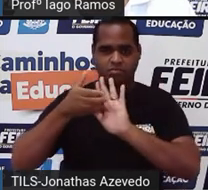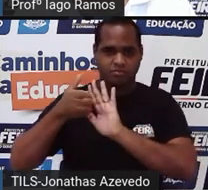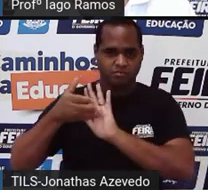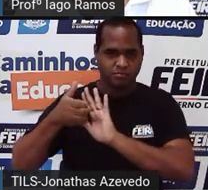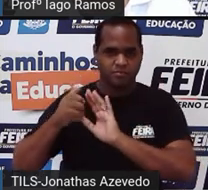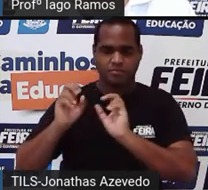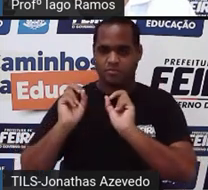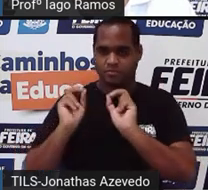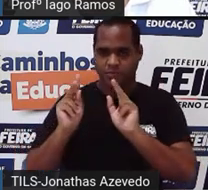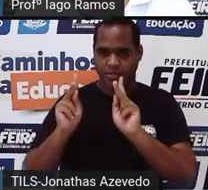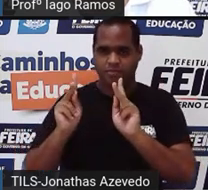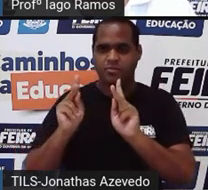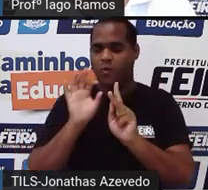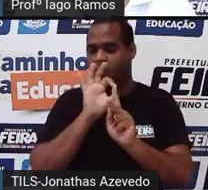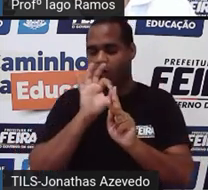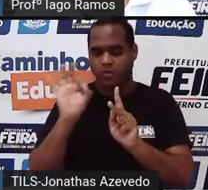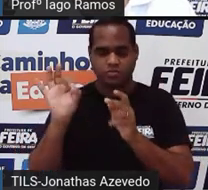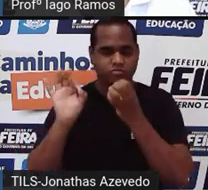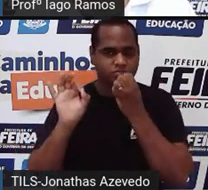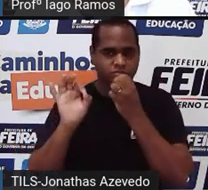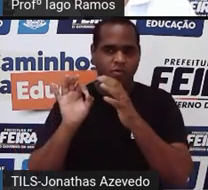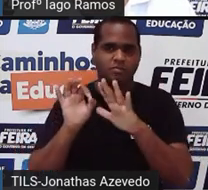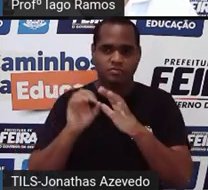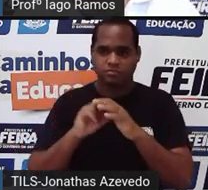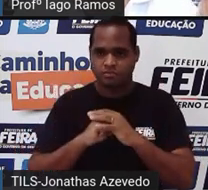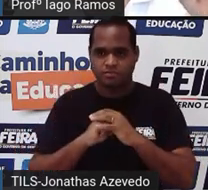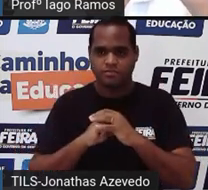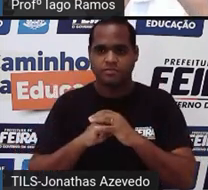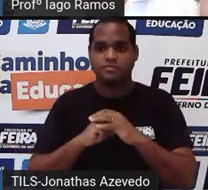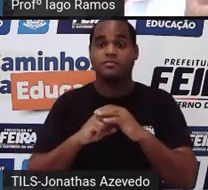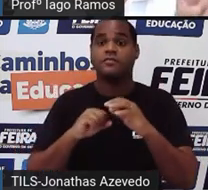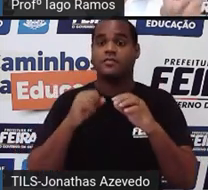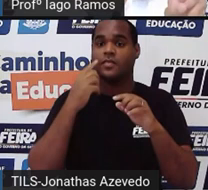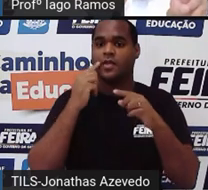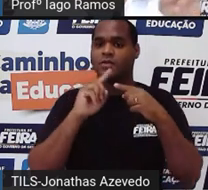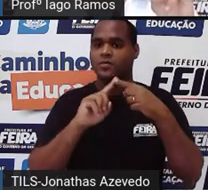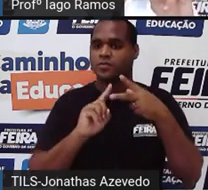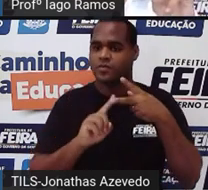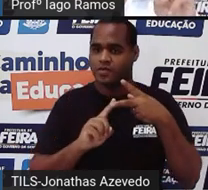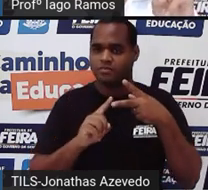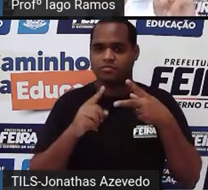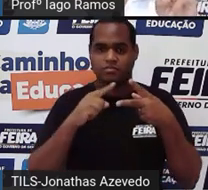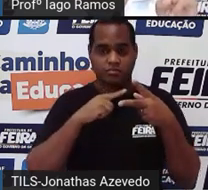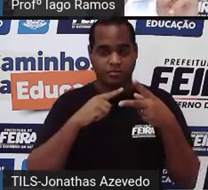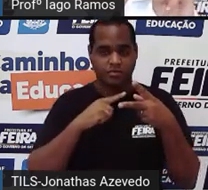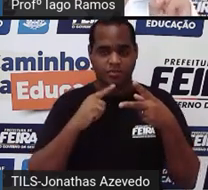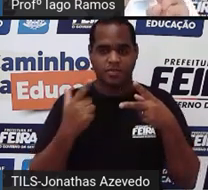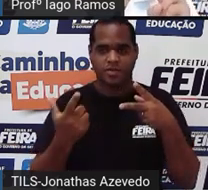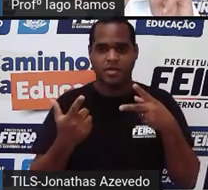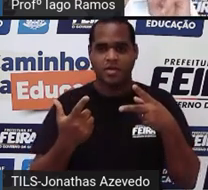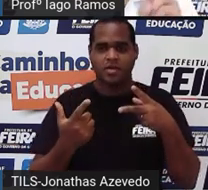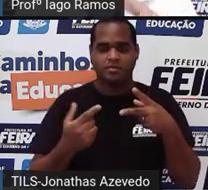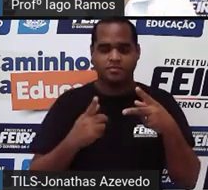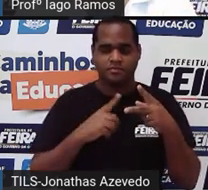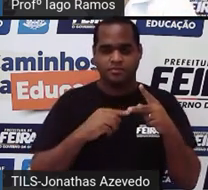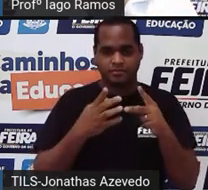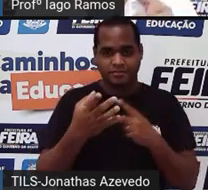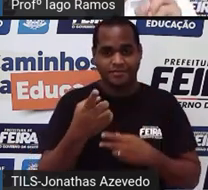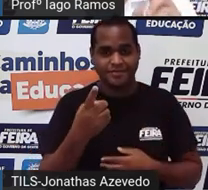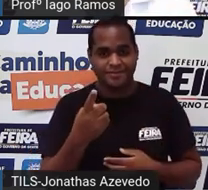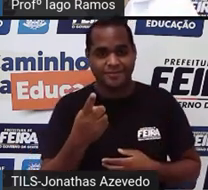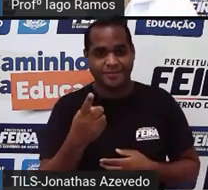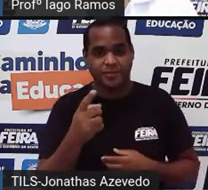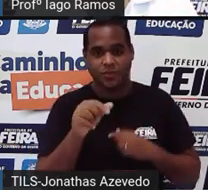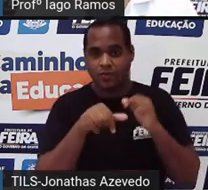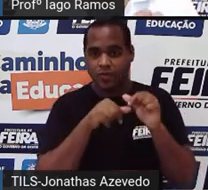beleza ótimo bacana tá aí e nas duas transformações que a gente viu aqui as medidas da figura